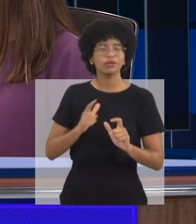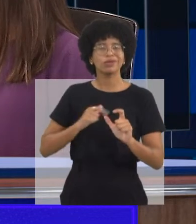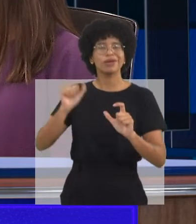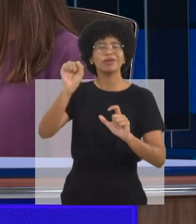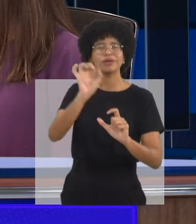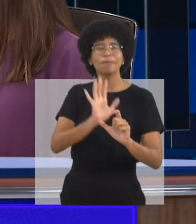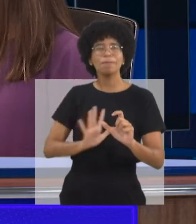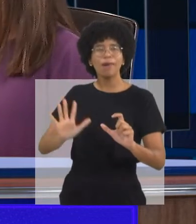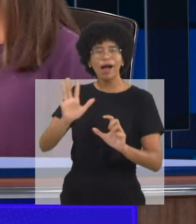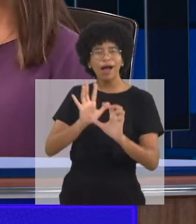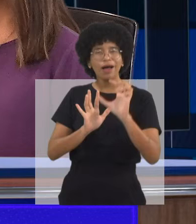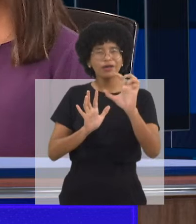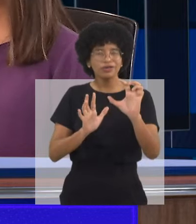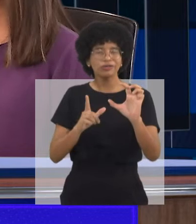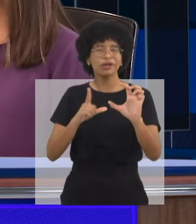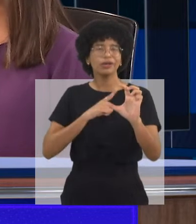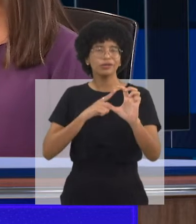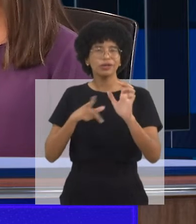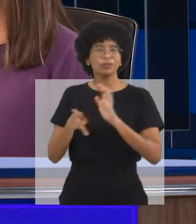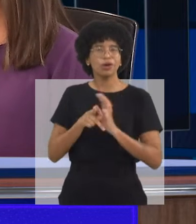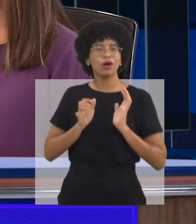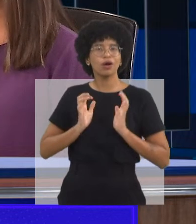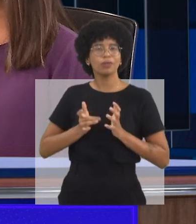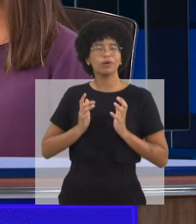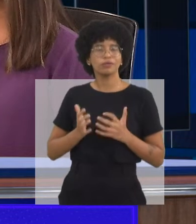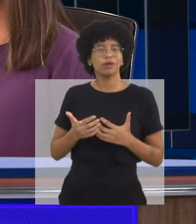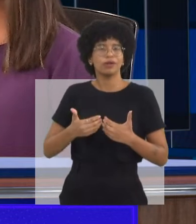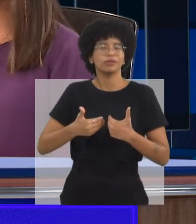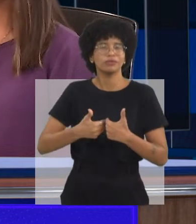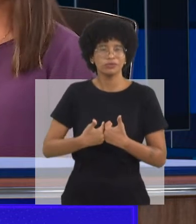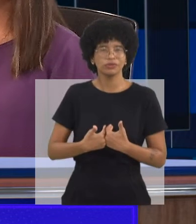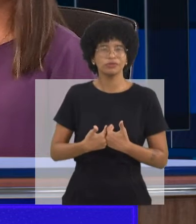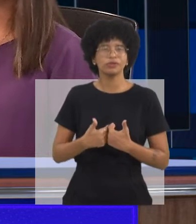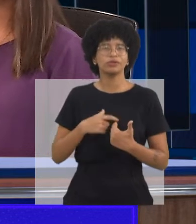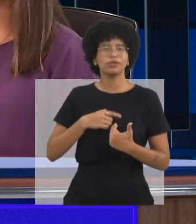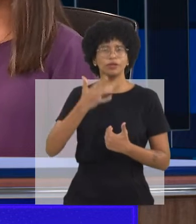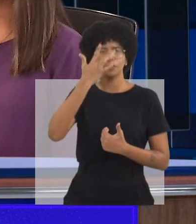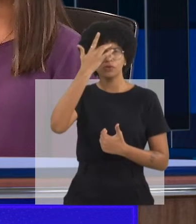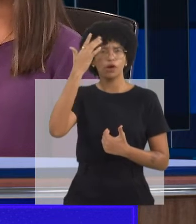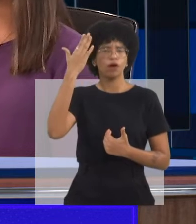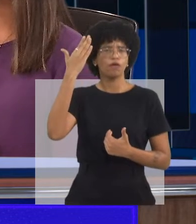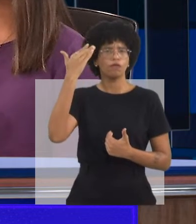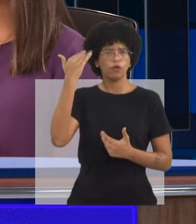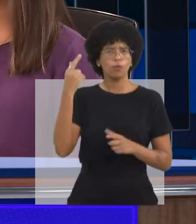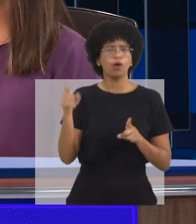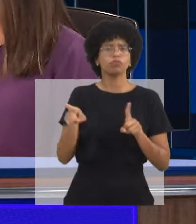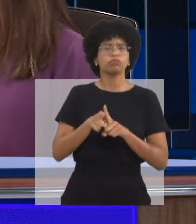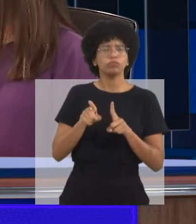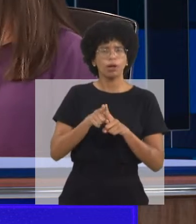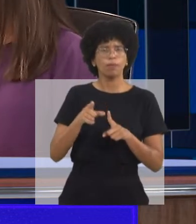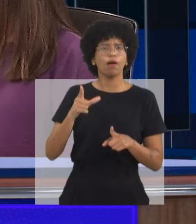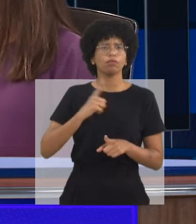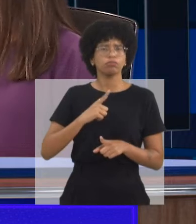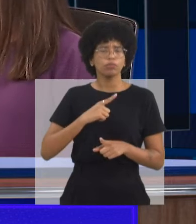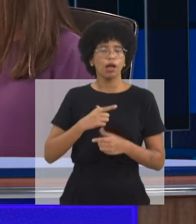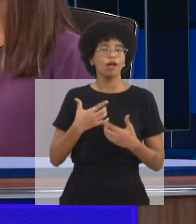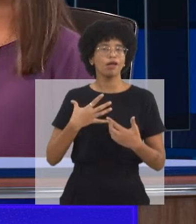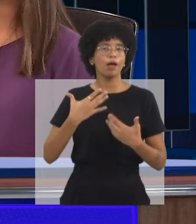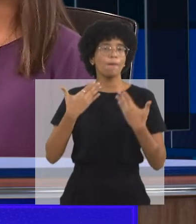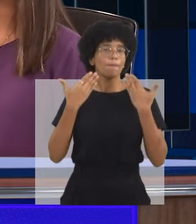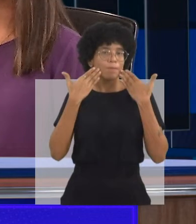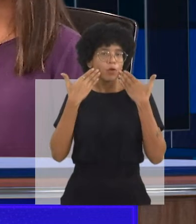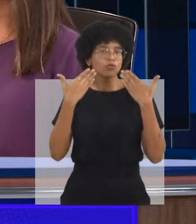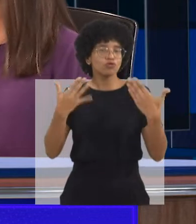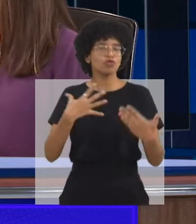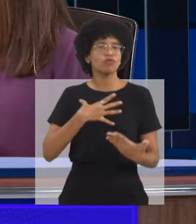preconceito possa diminuir. Sim, claro. Hoje já, eu até considero que o símbolo do autismo já é bem